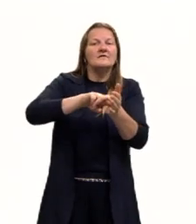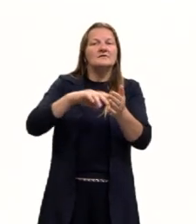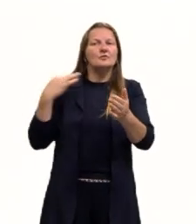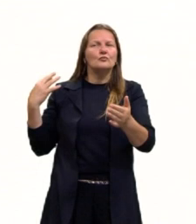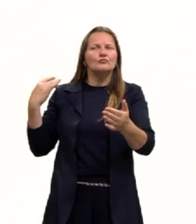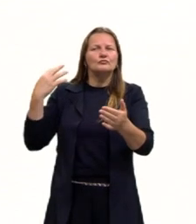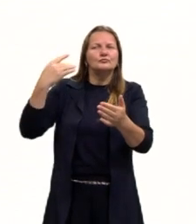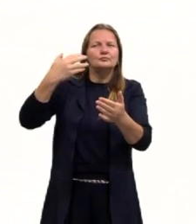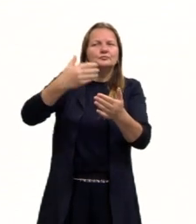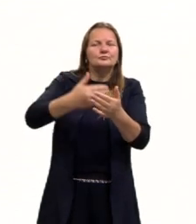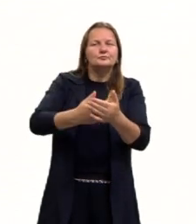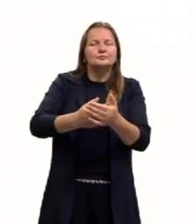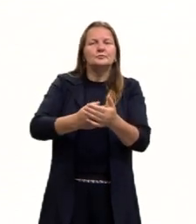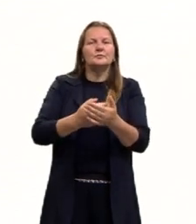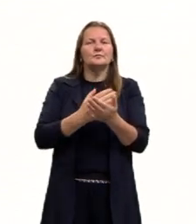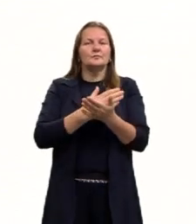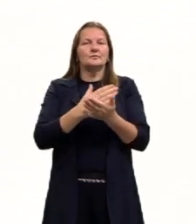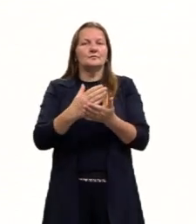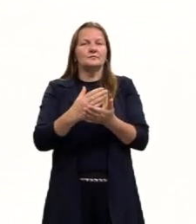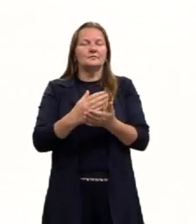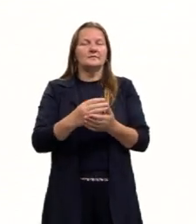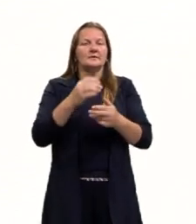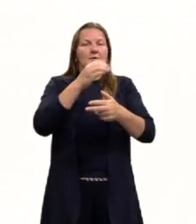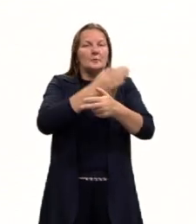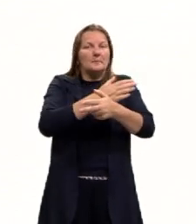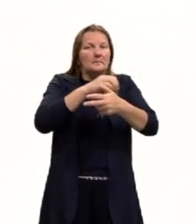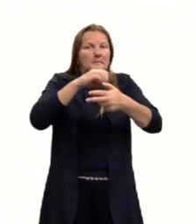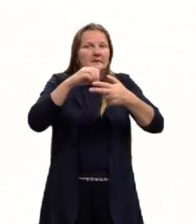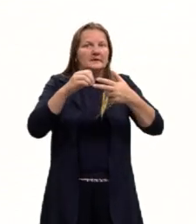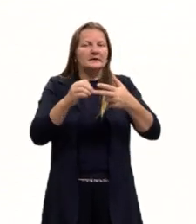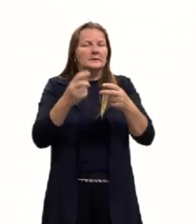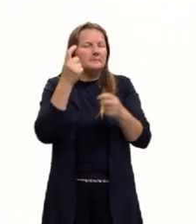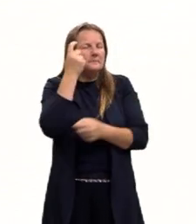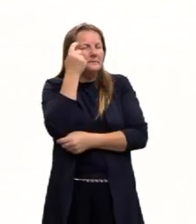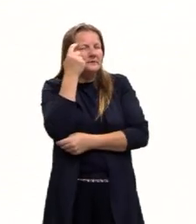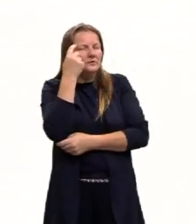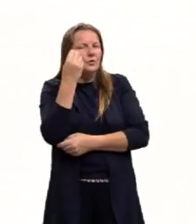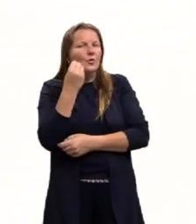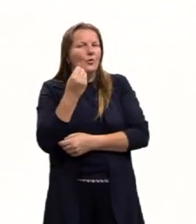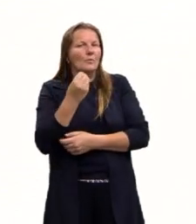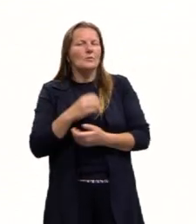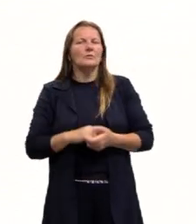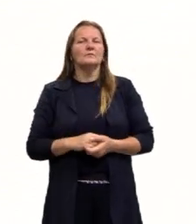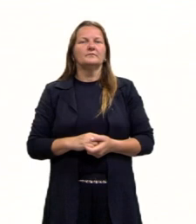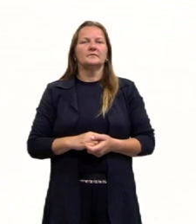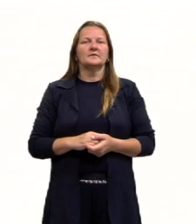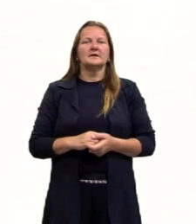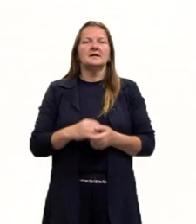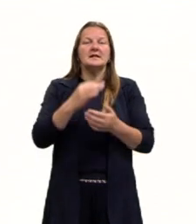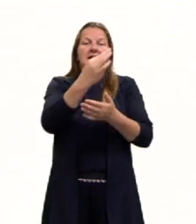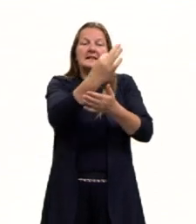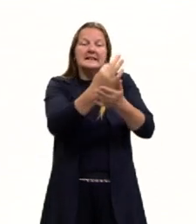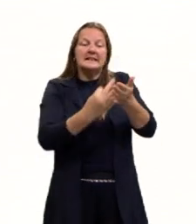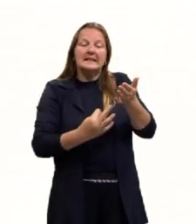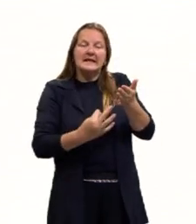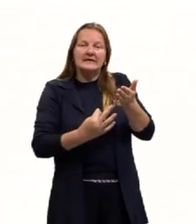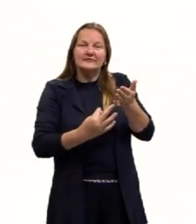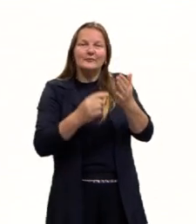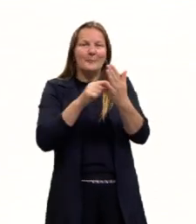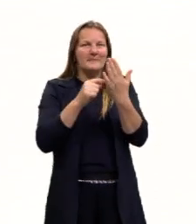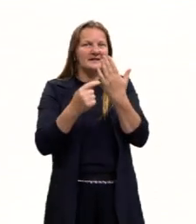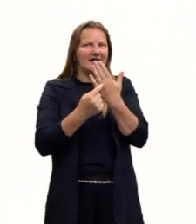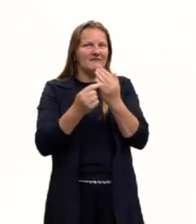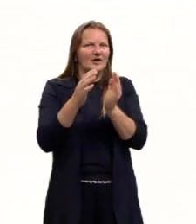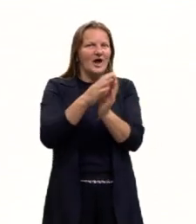lá no iniciozinho do pré-ENEM, pensando sobre o texto Sanduíche. Por isso que a